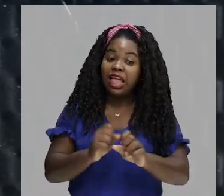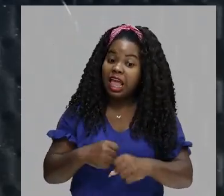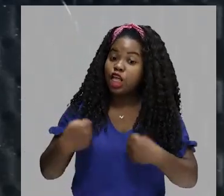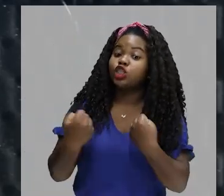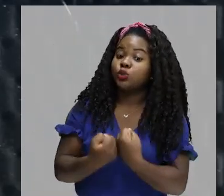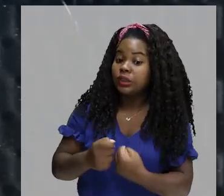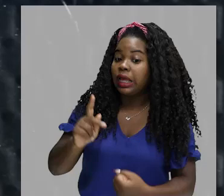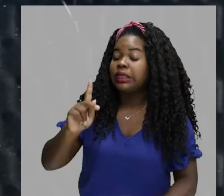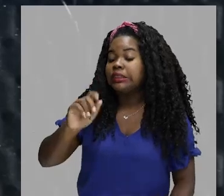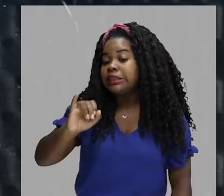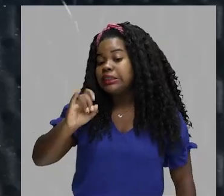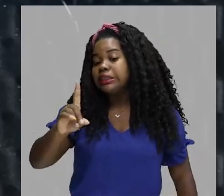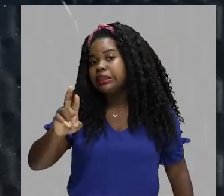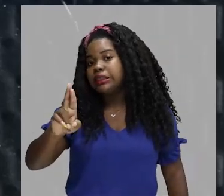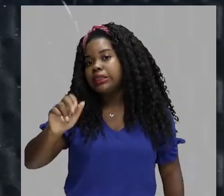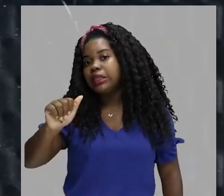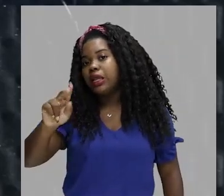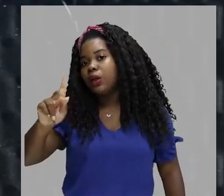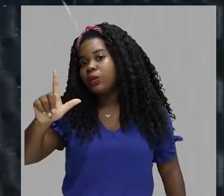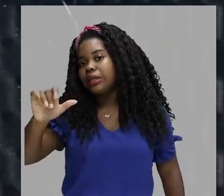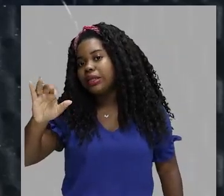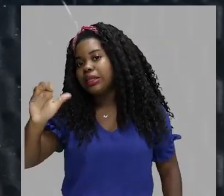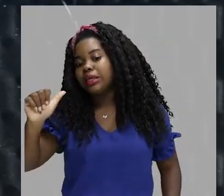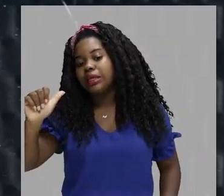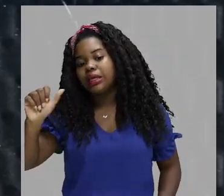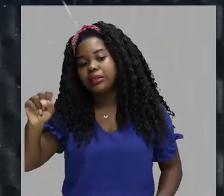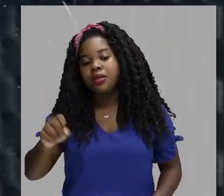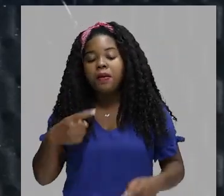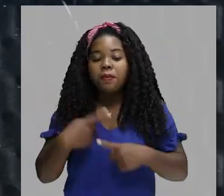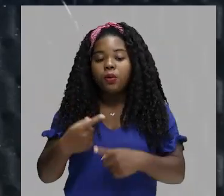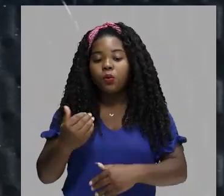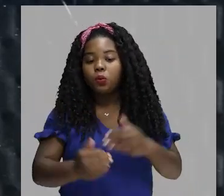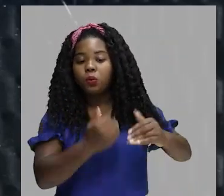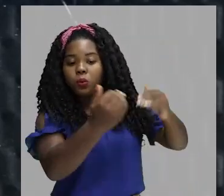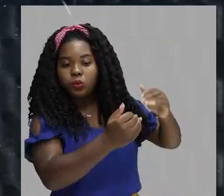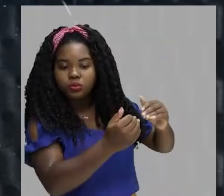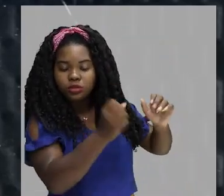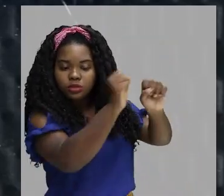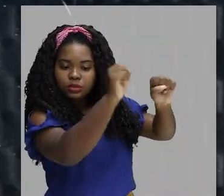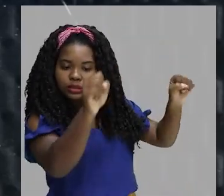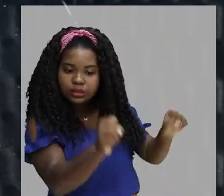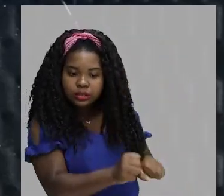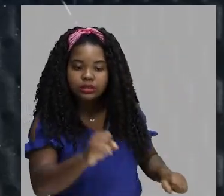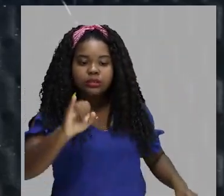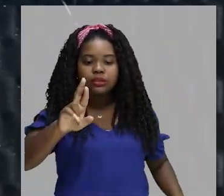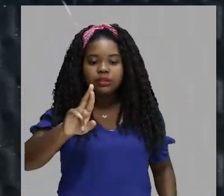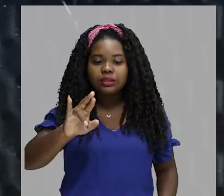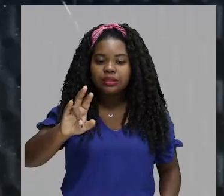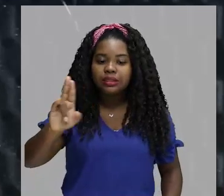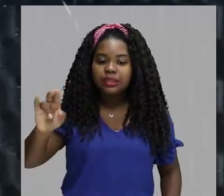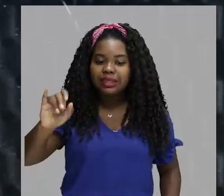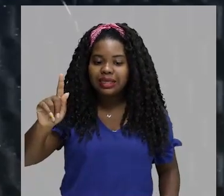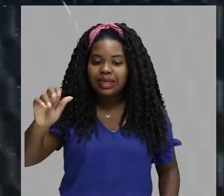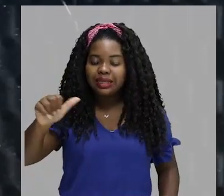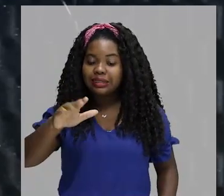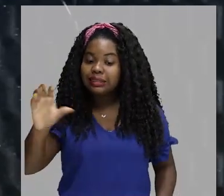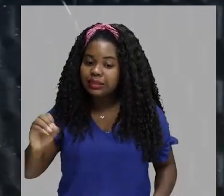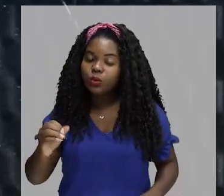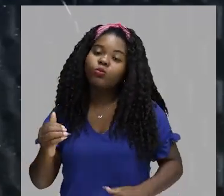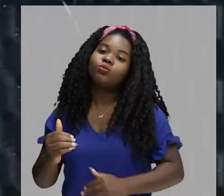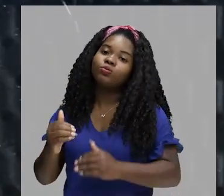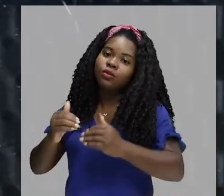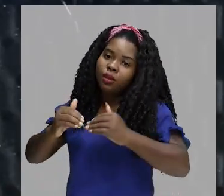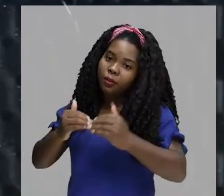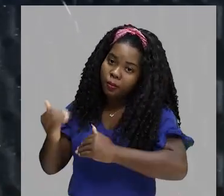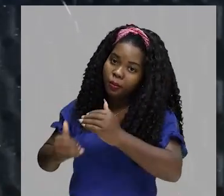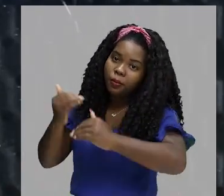hidráulicas, porque eles desenvolviam um sistema de irrigação avançado. Inclusive, eles utilizavam uma técnica de